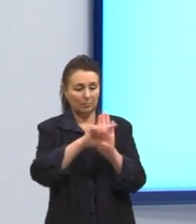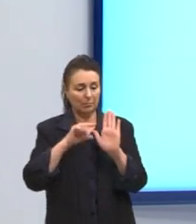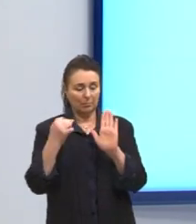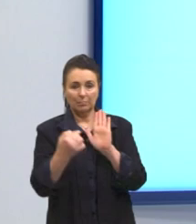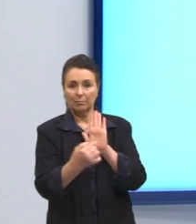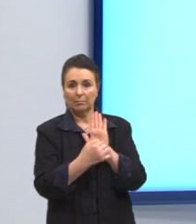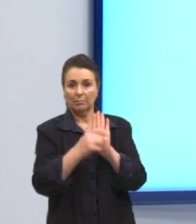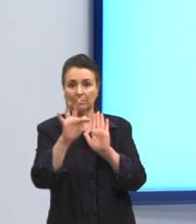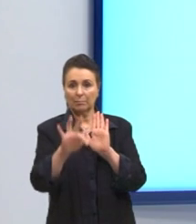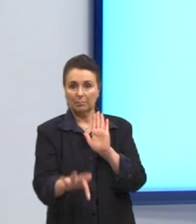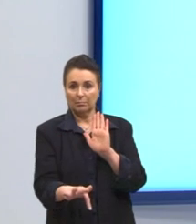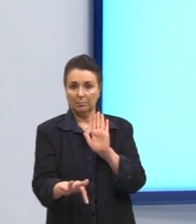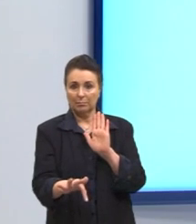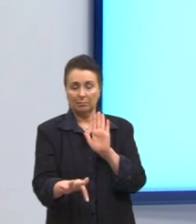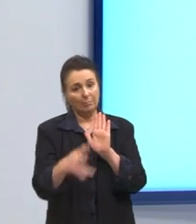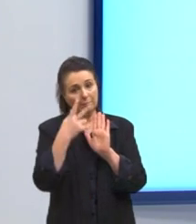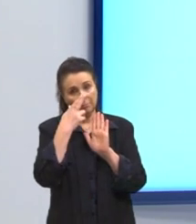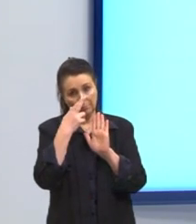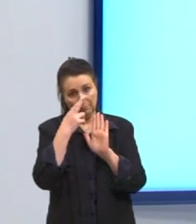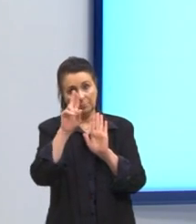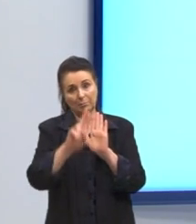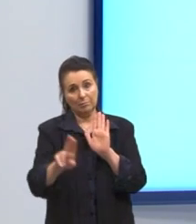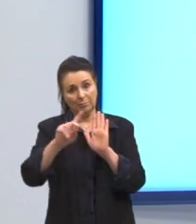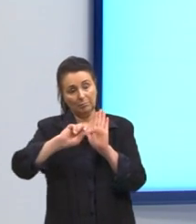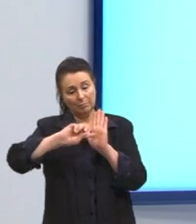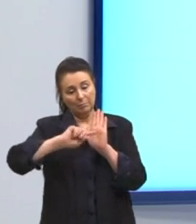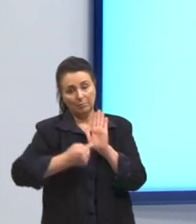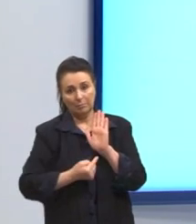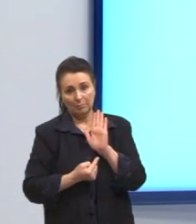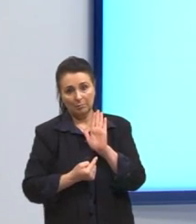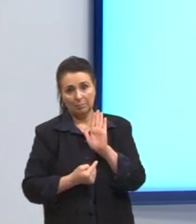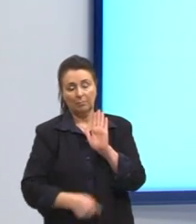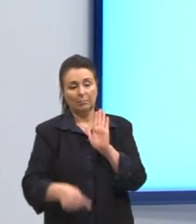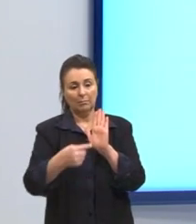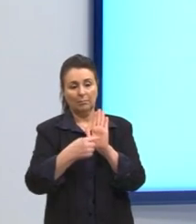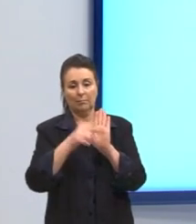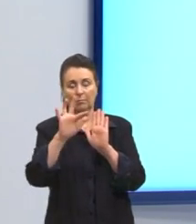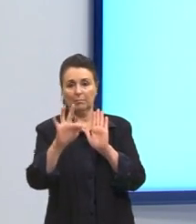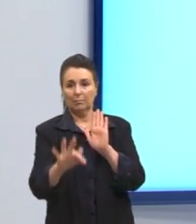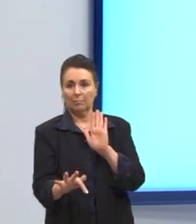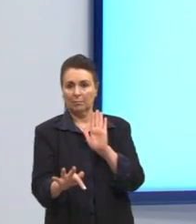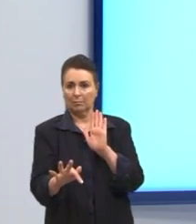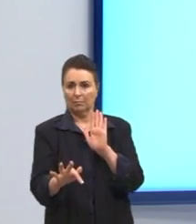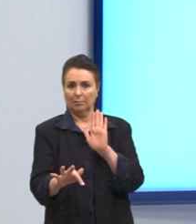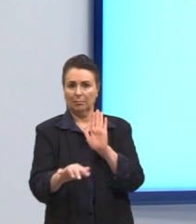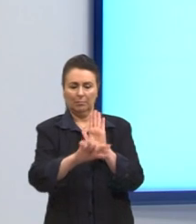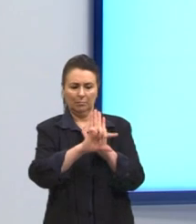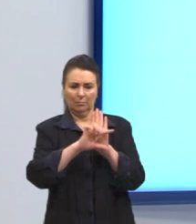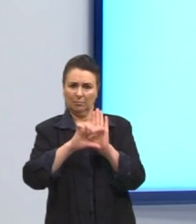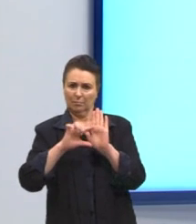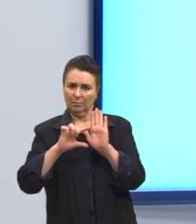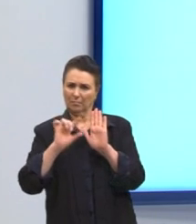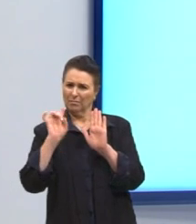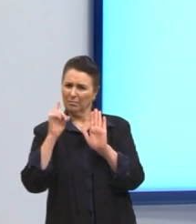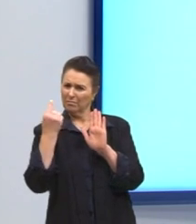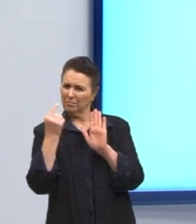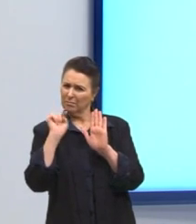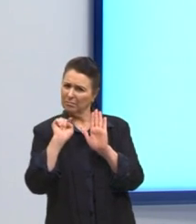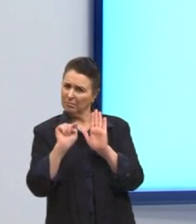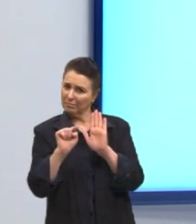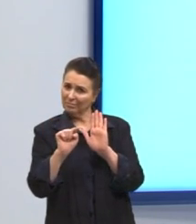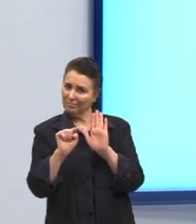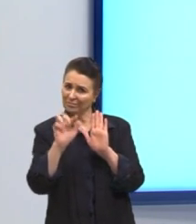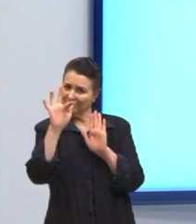consequência do caso da vírgula. Então, se eu coloco ponto final só no final do meu parágrafo, no final do meu